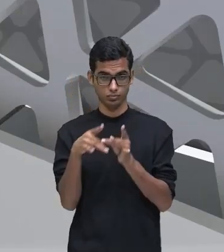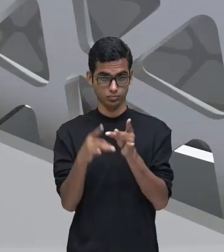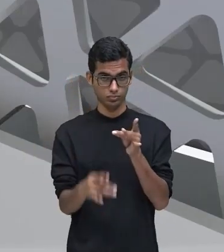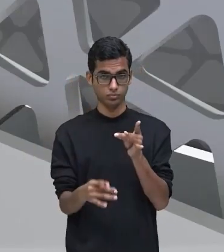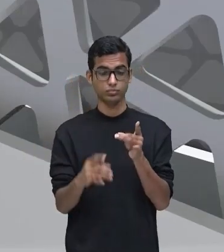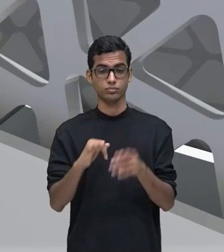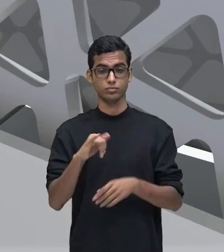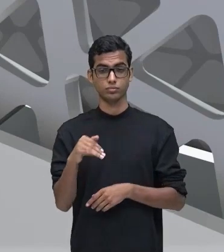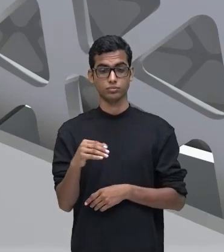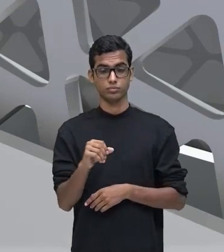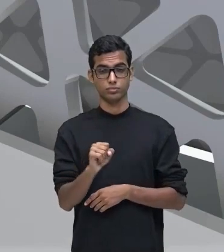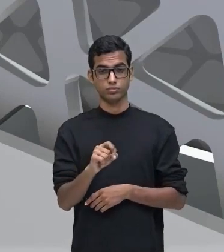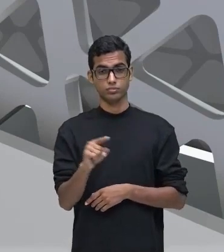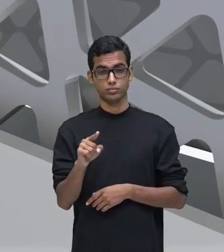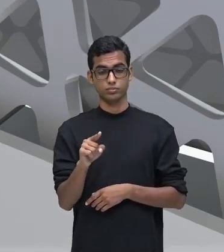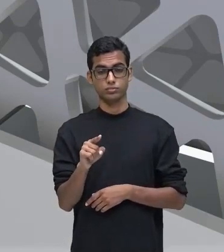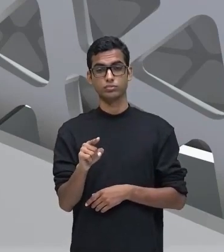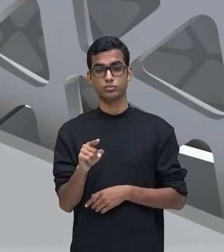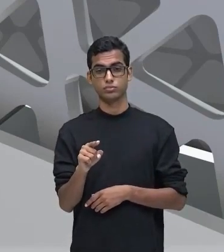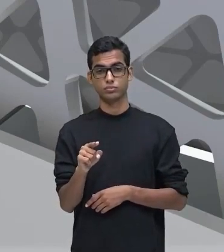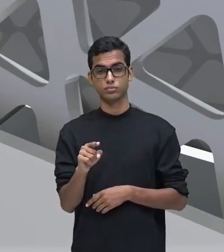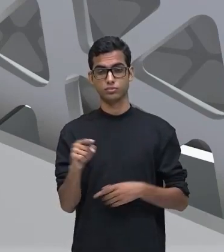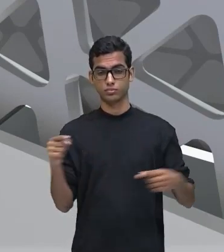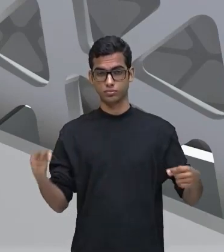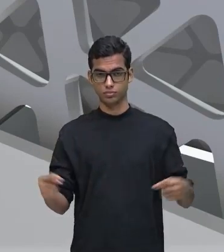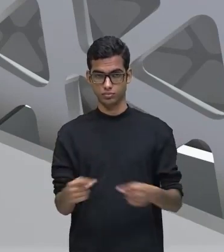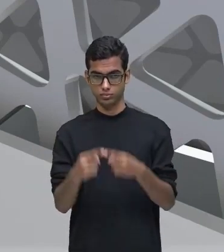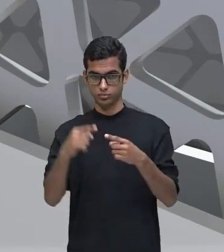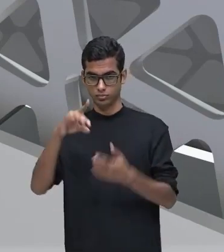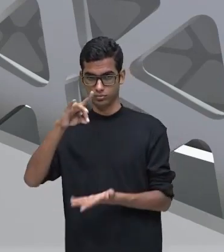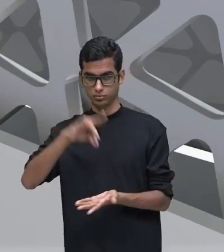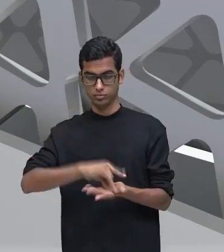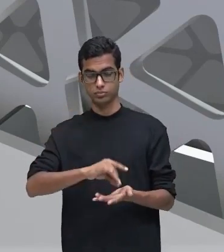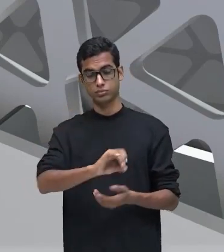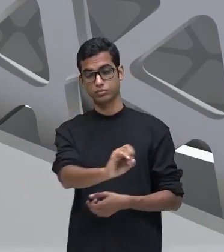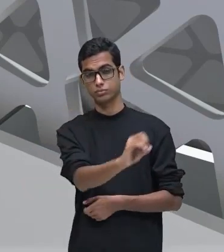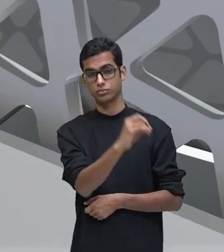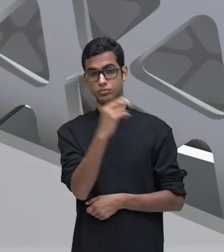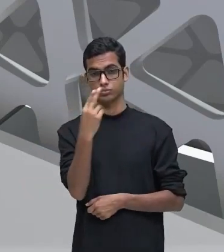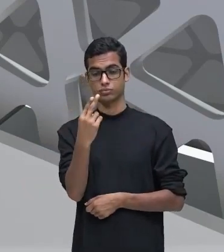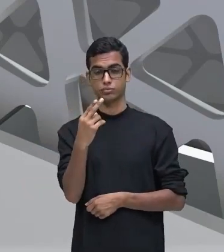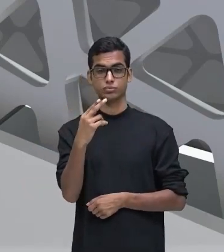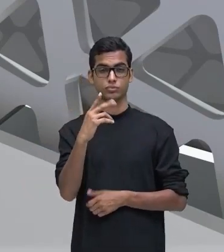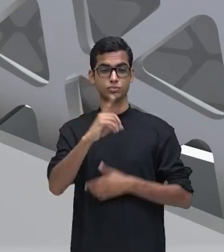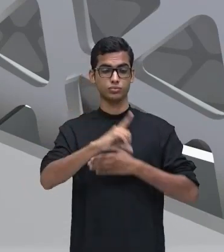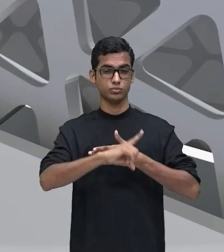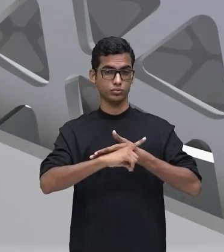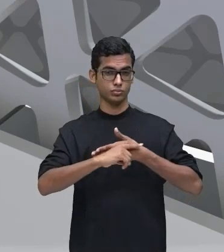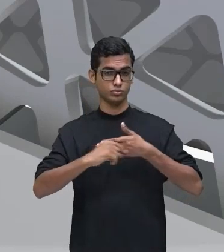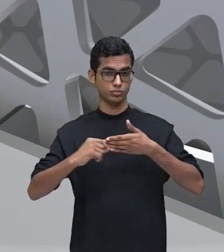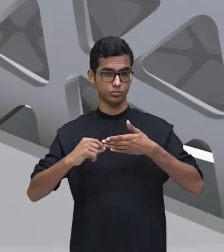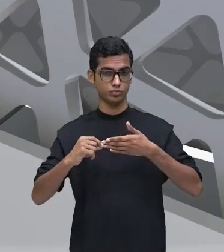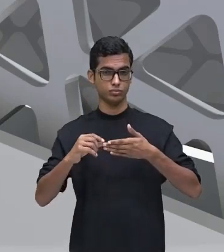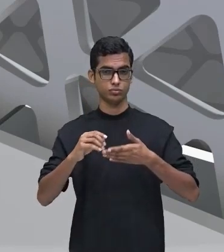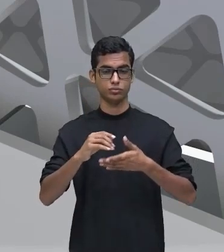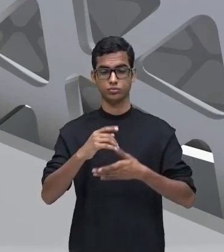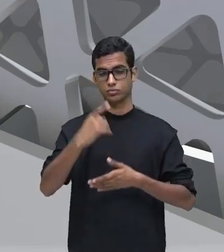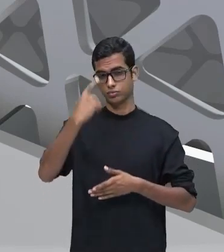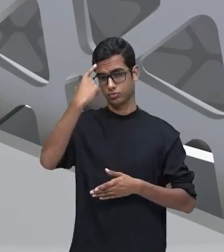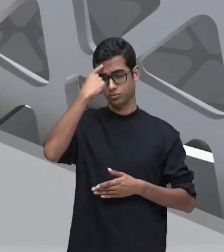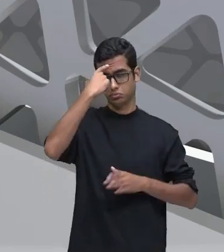José de Alencar, corresponde à realidade? Ou será que o autor colocou ali suas